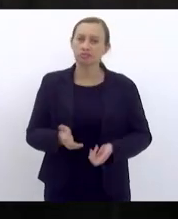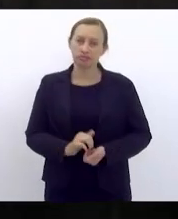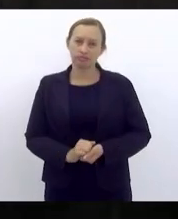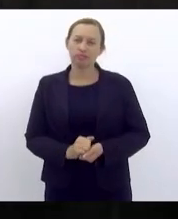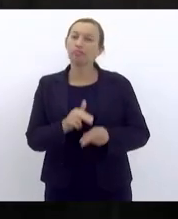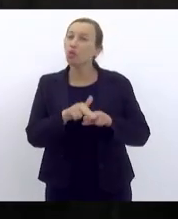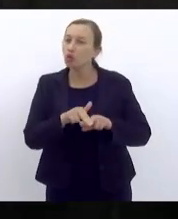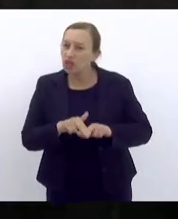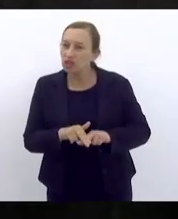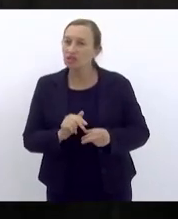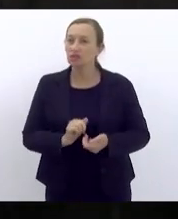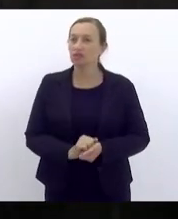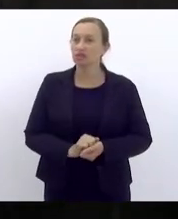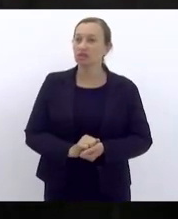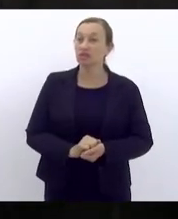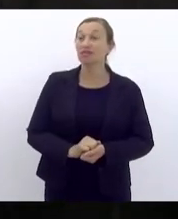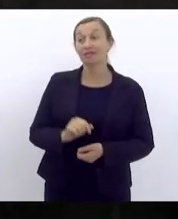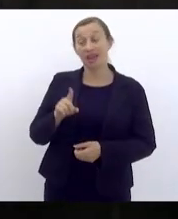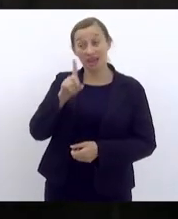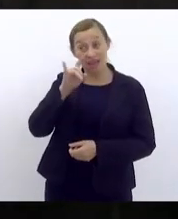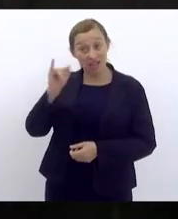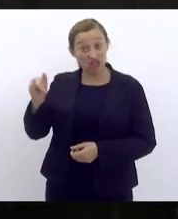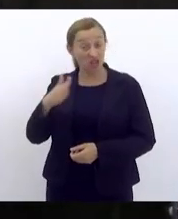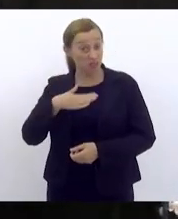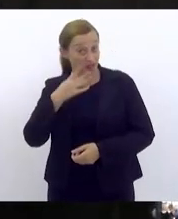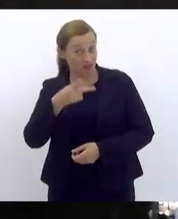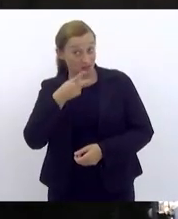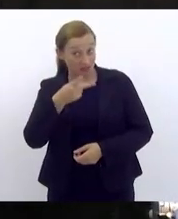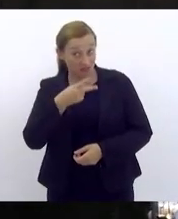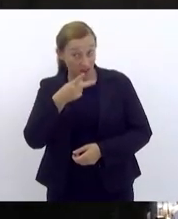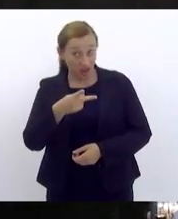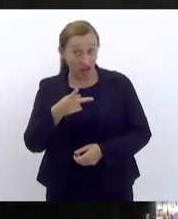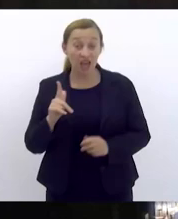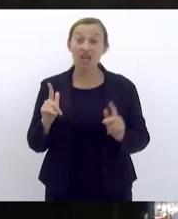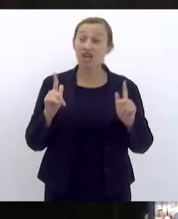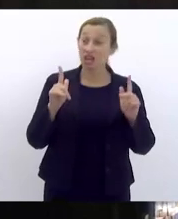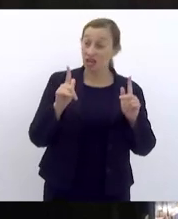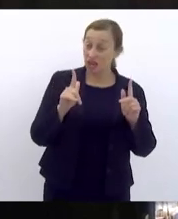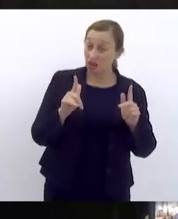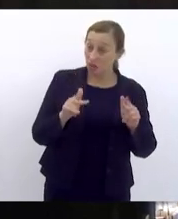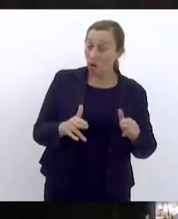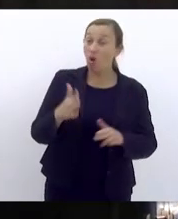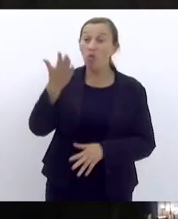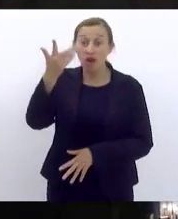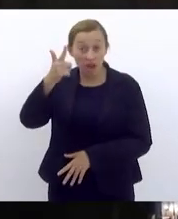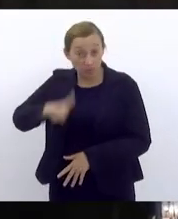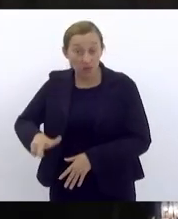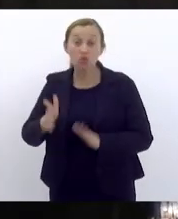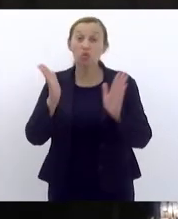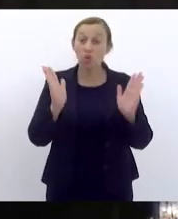eu abri naquele dia minha fala da mesma maneira que eu repito hoje